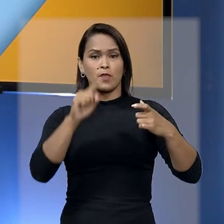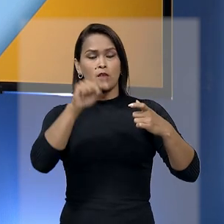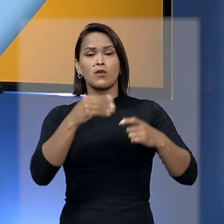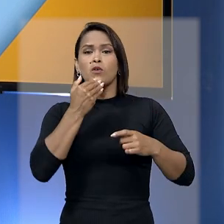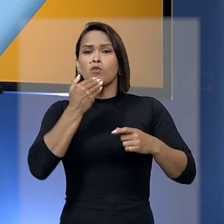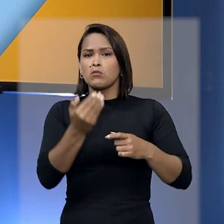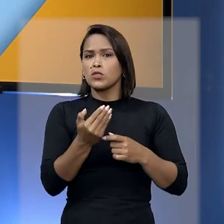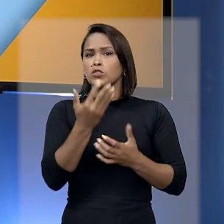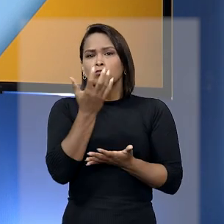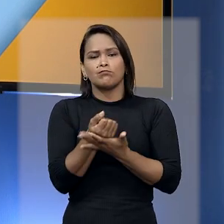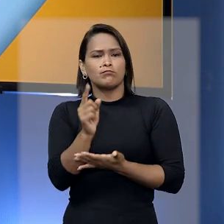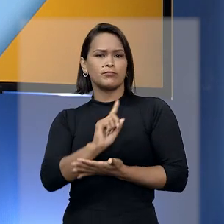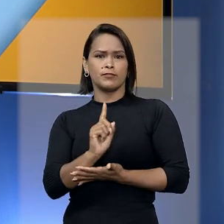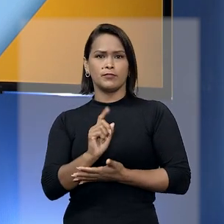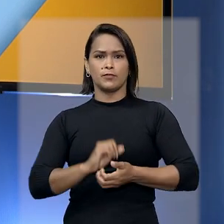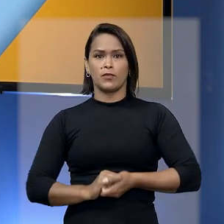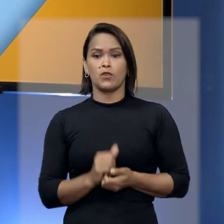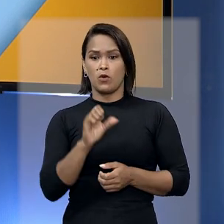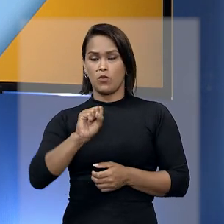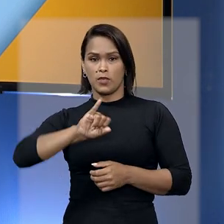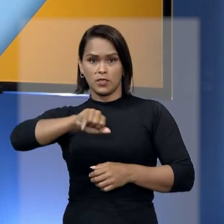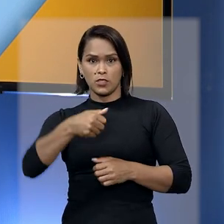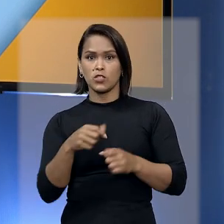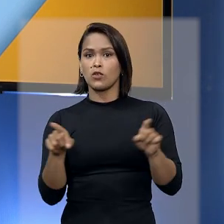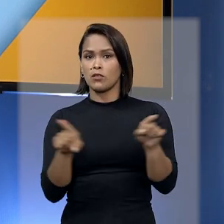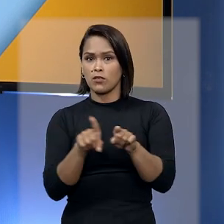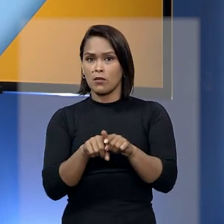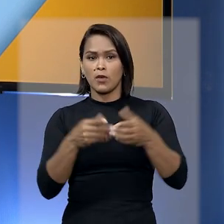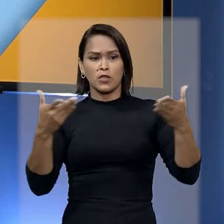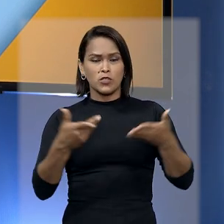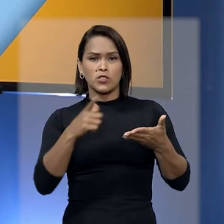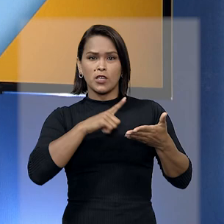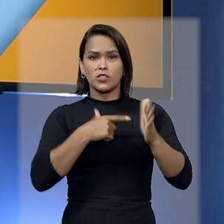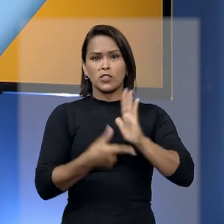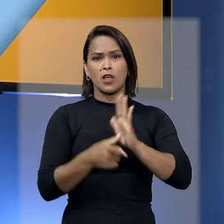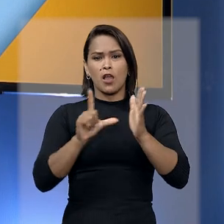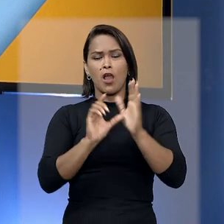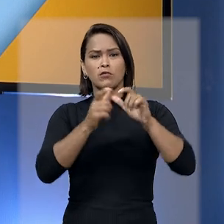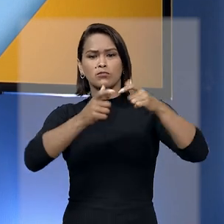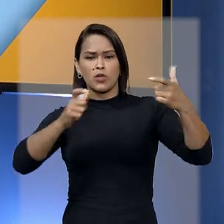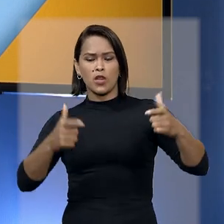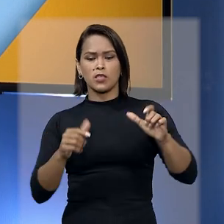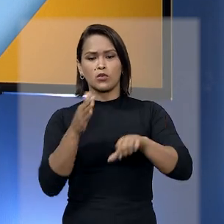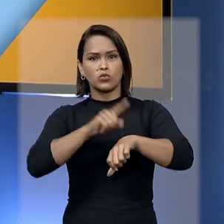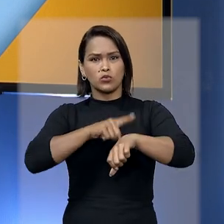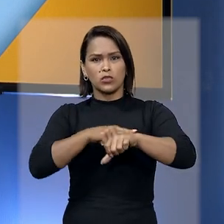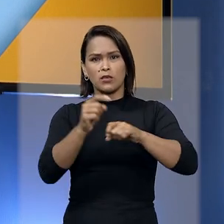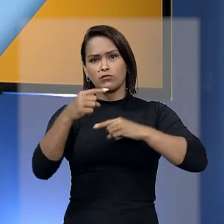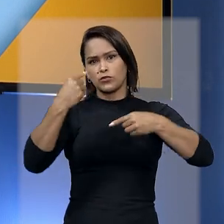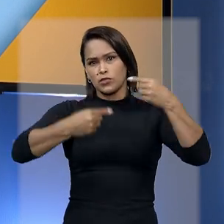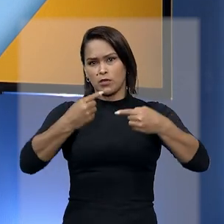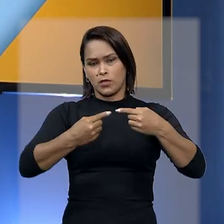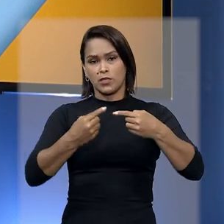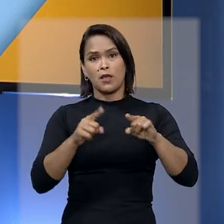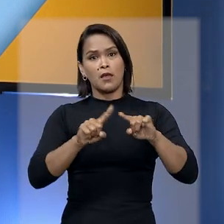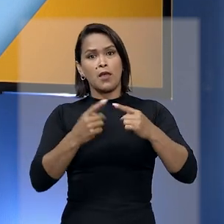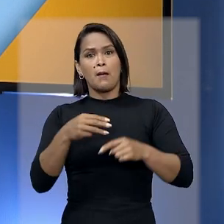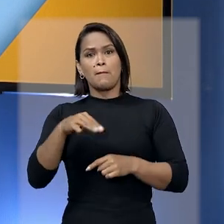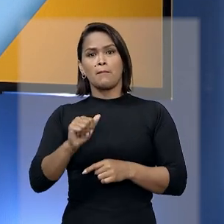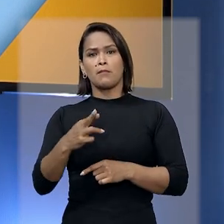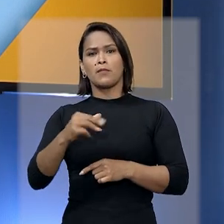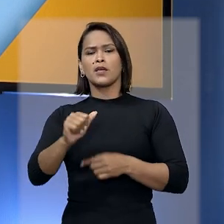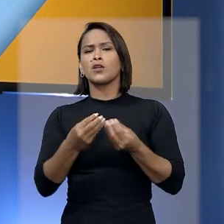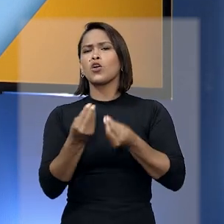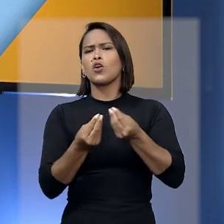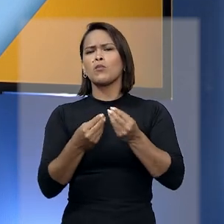pedido foi negado. O STJ também já tinha negado a ampliação do tempo de debates. Marina Campos,